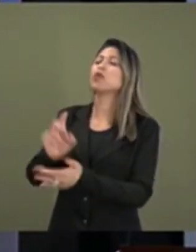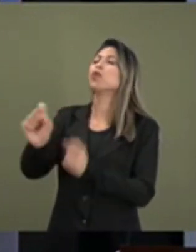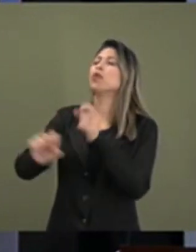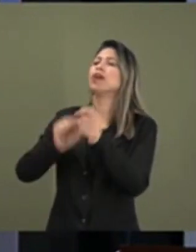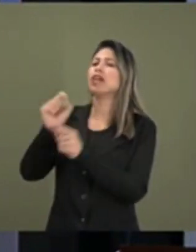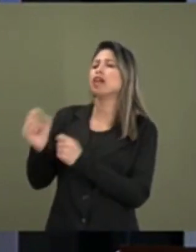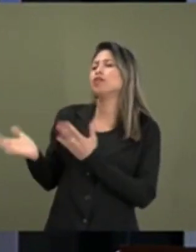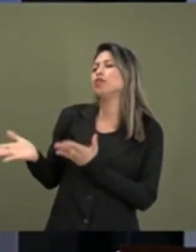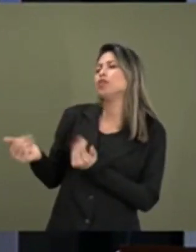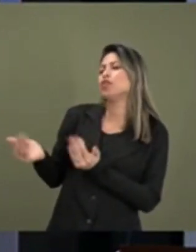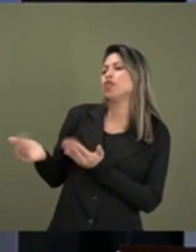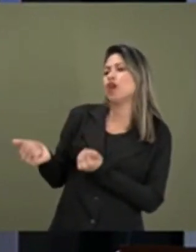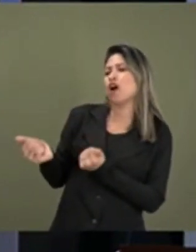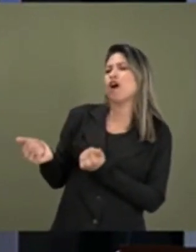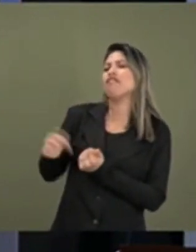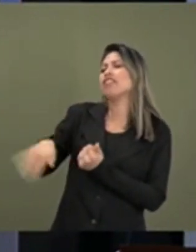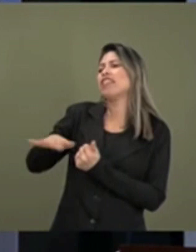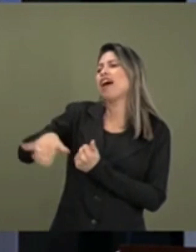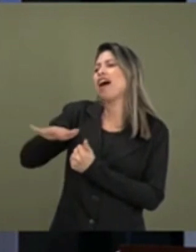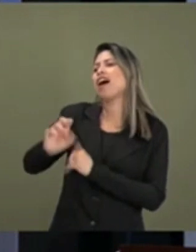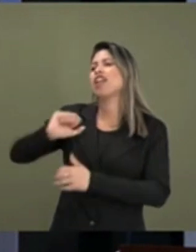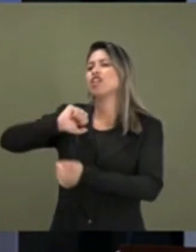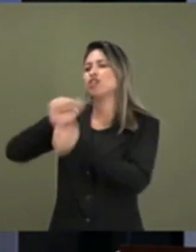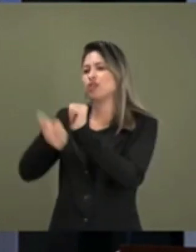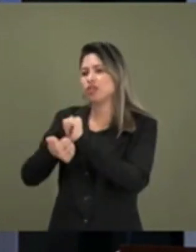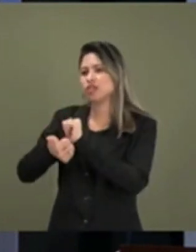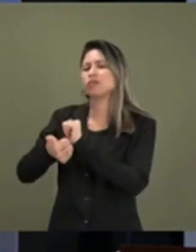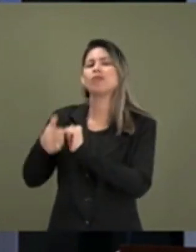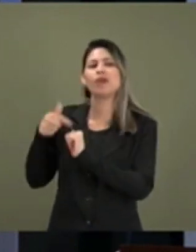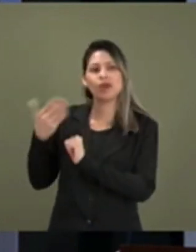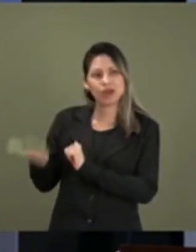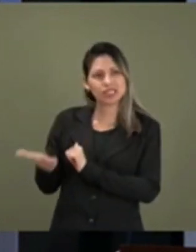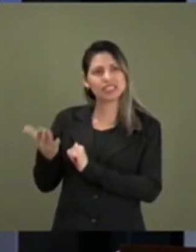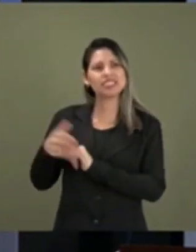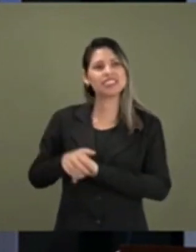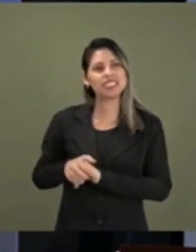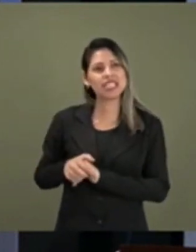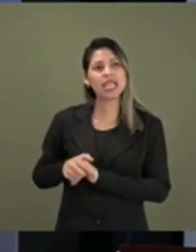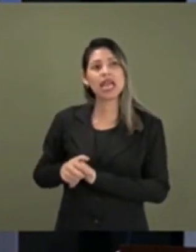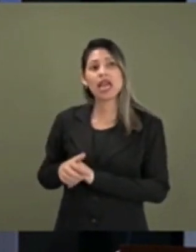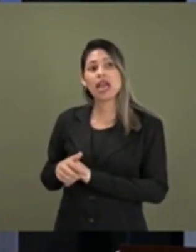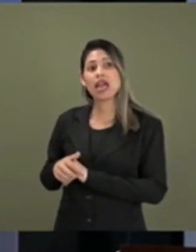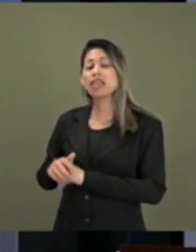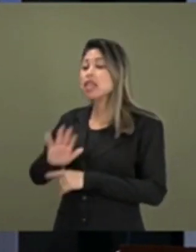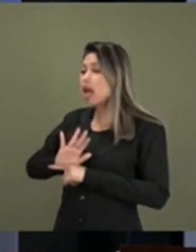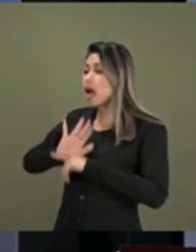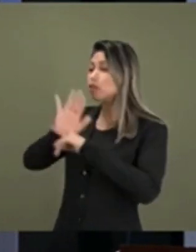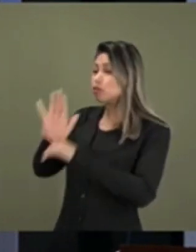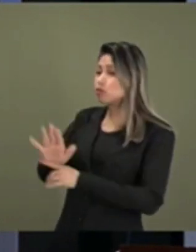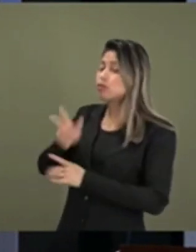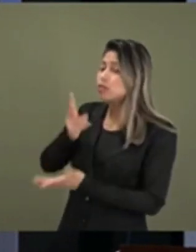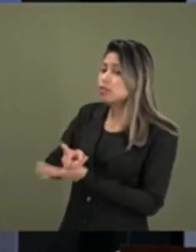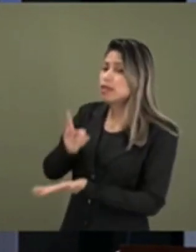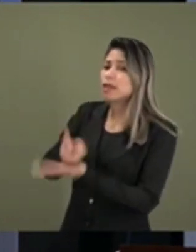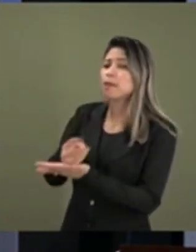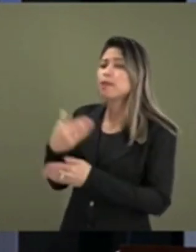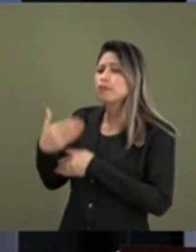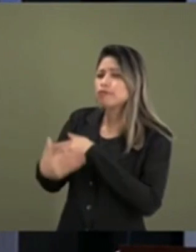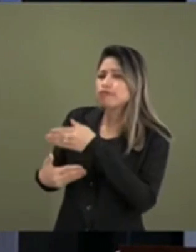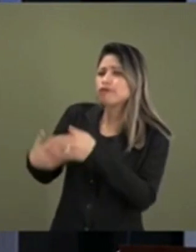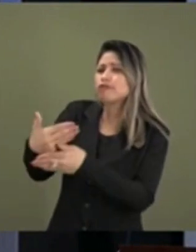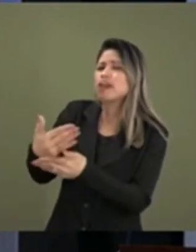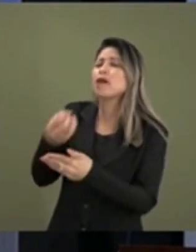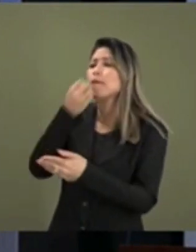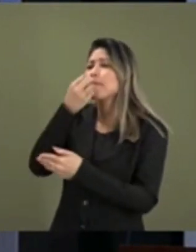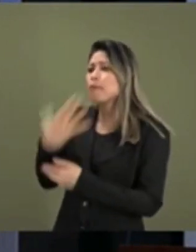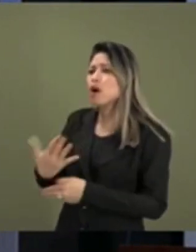para o esporte, que o esporte leva aos bons princípios e leva, principalmente,